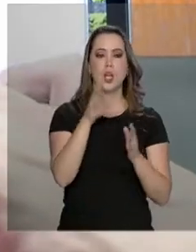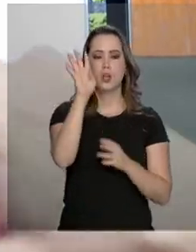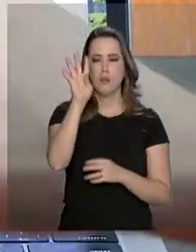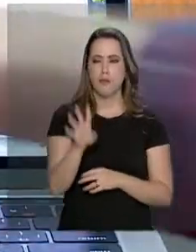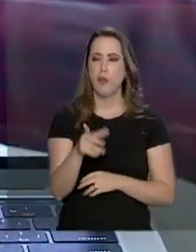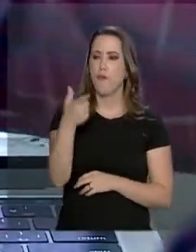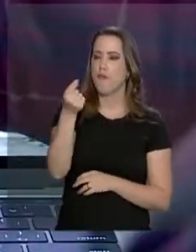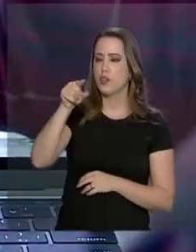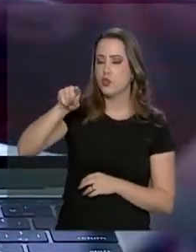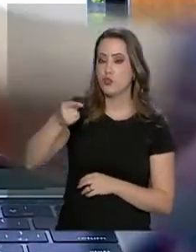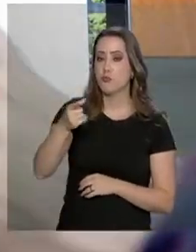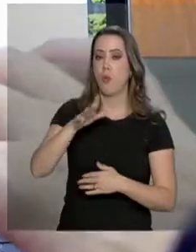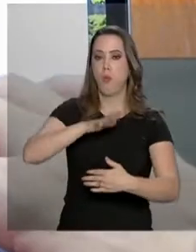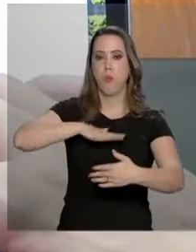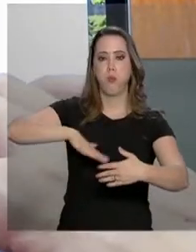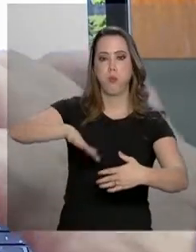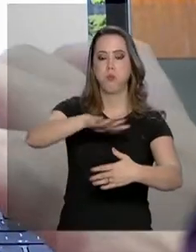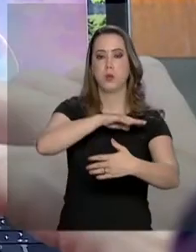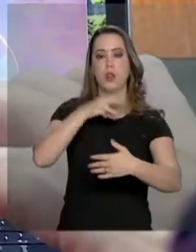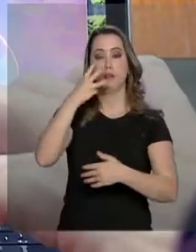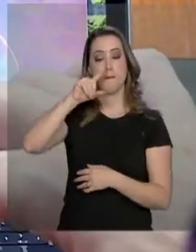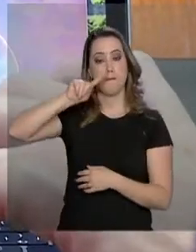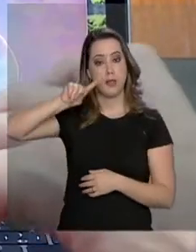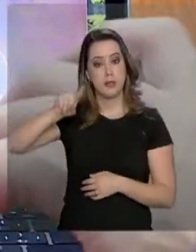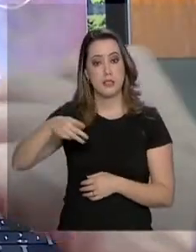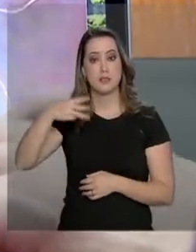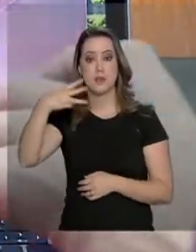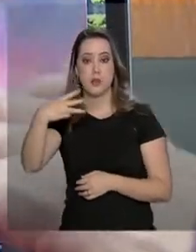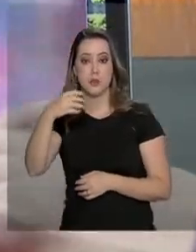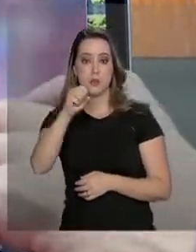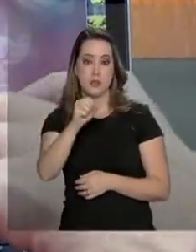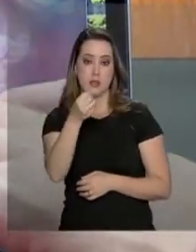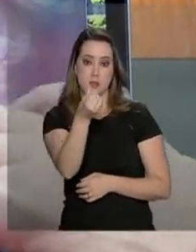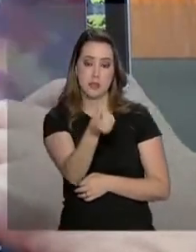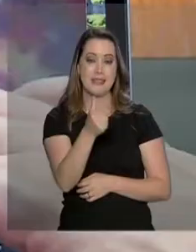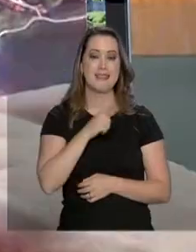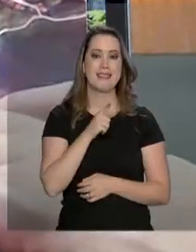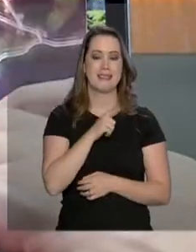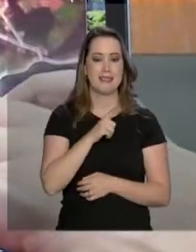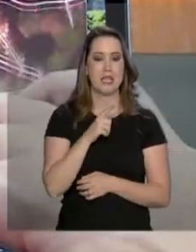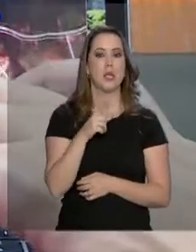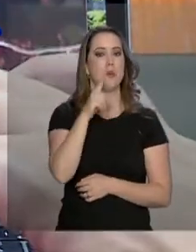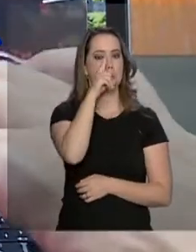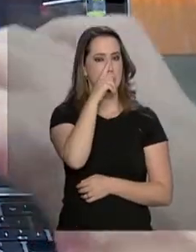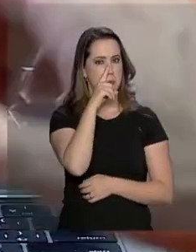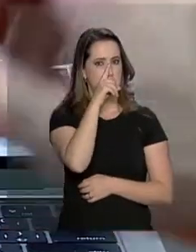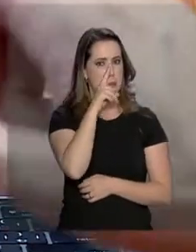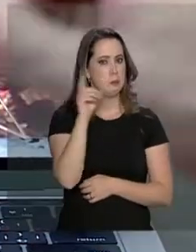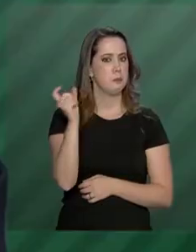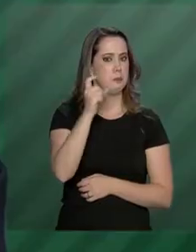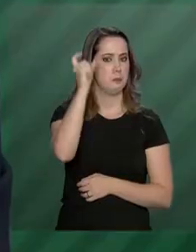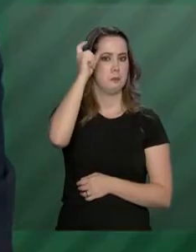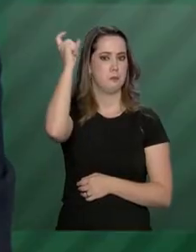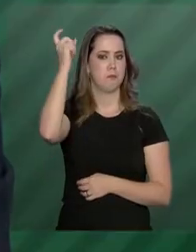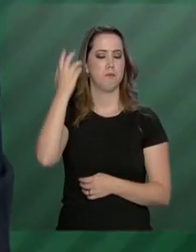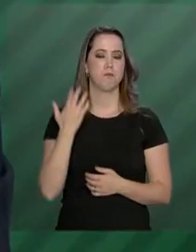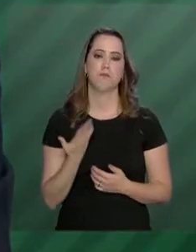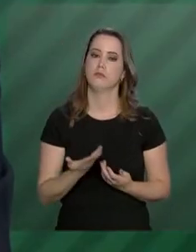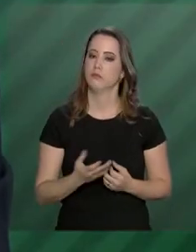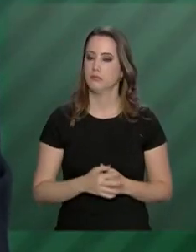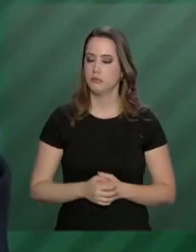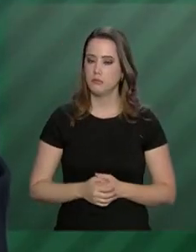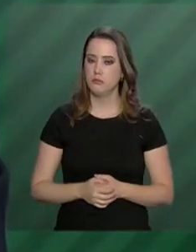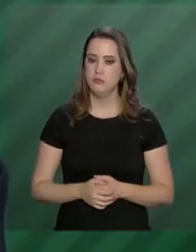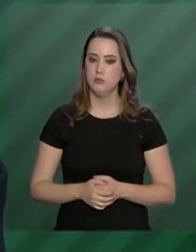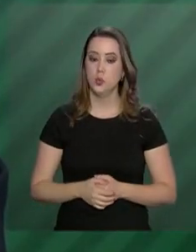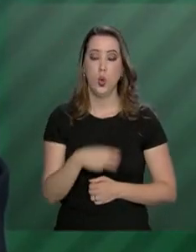registradas no país. E 3.386 têm classificação de alto risco. Segundo o